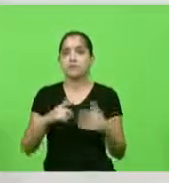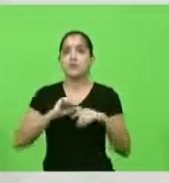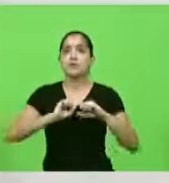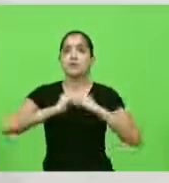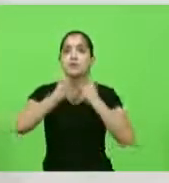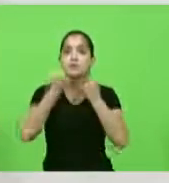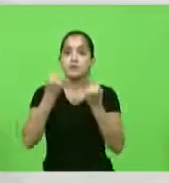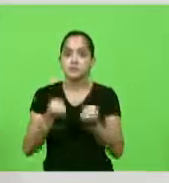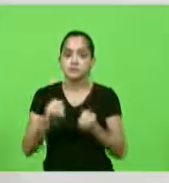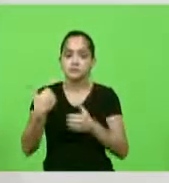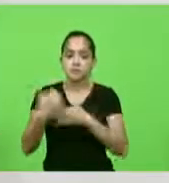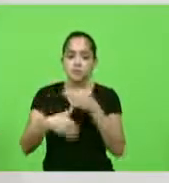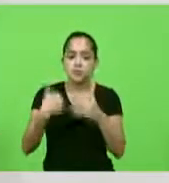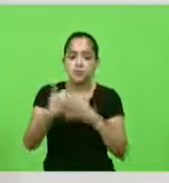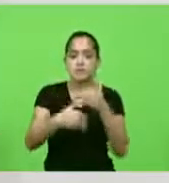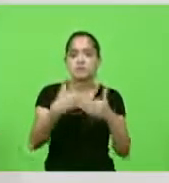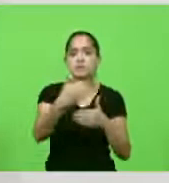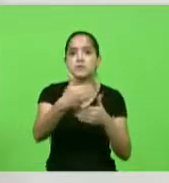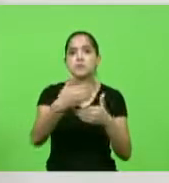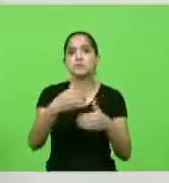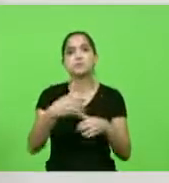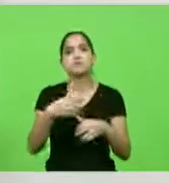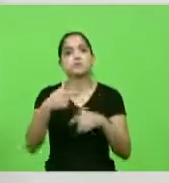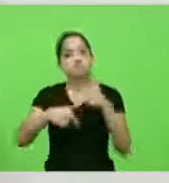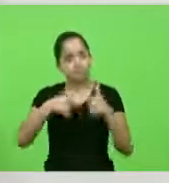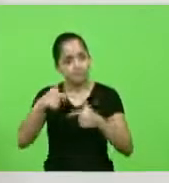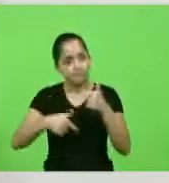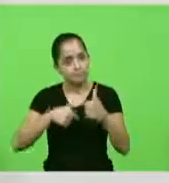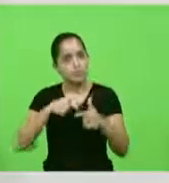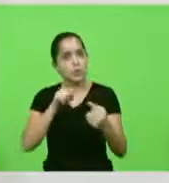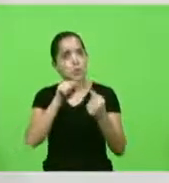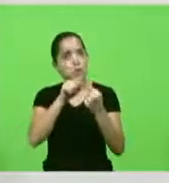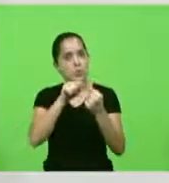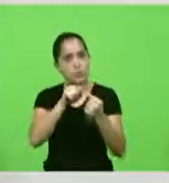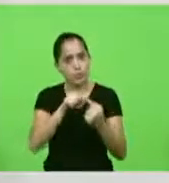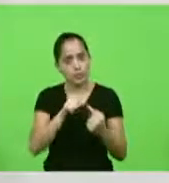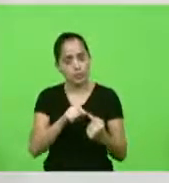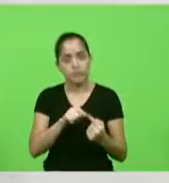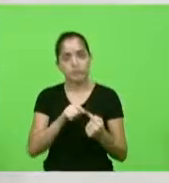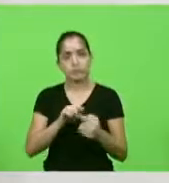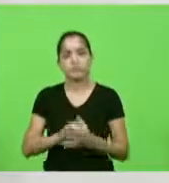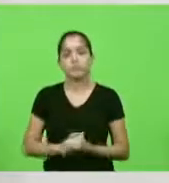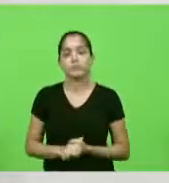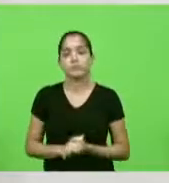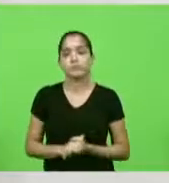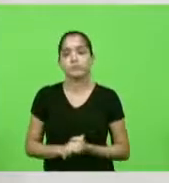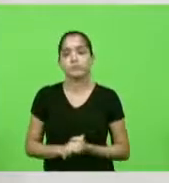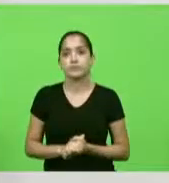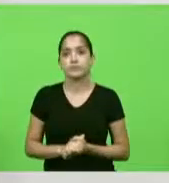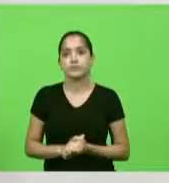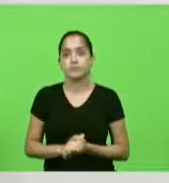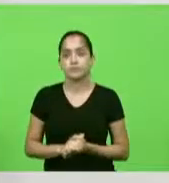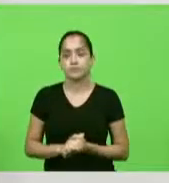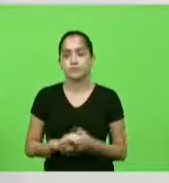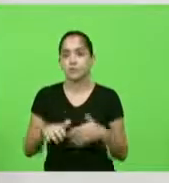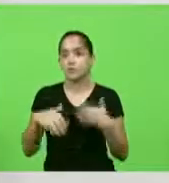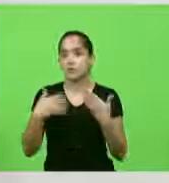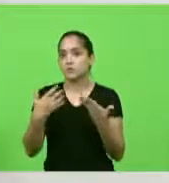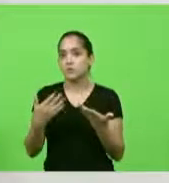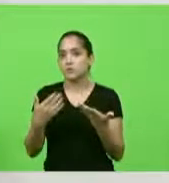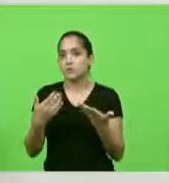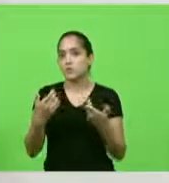e o devido processo legal sejam exercidos na plenitude ou então não haveria